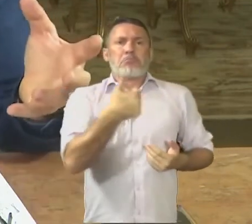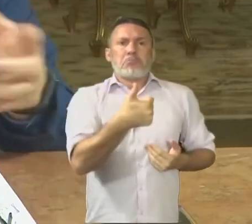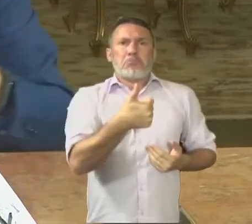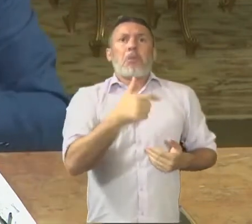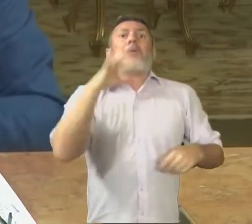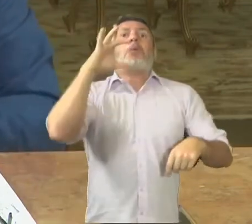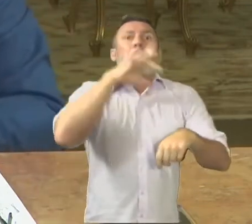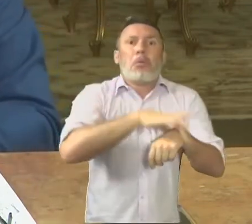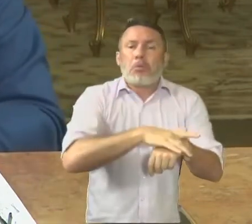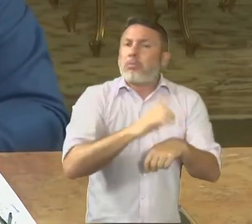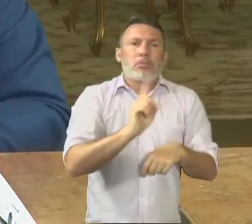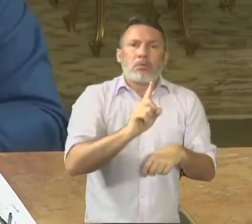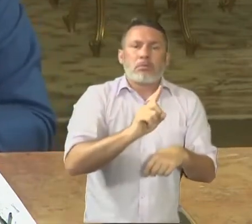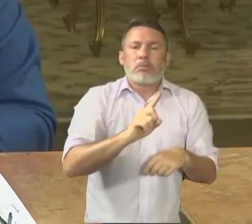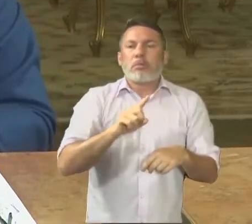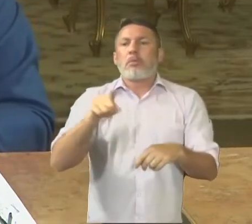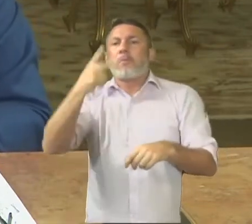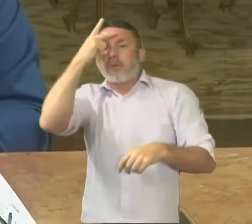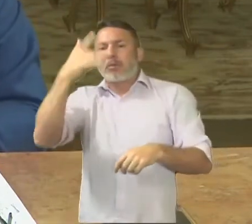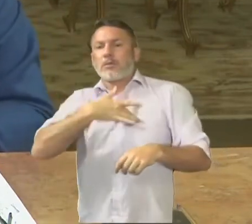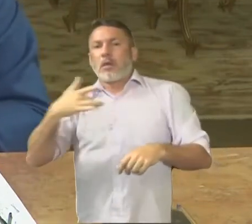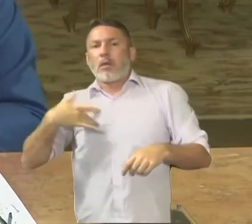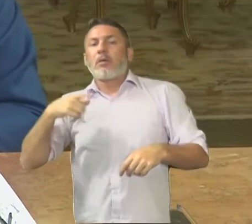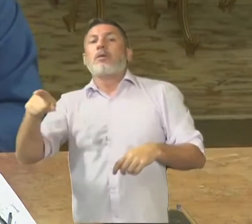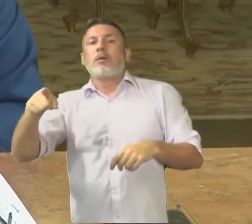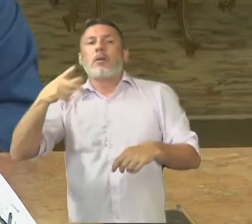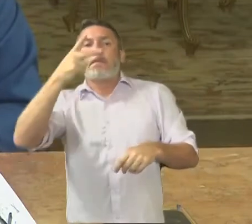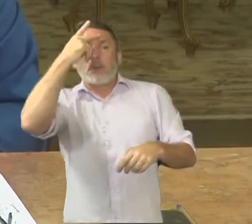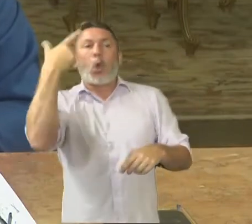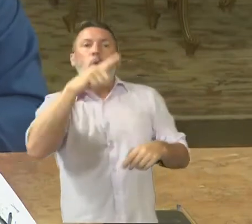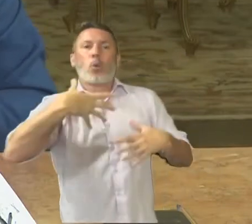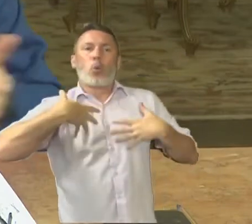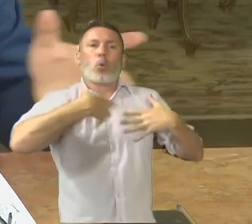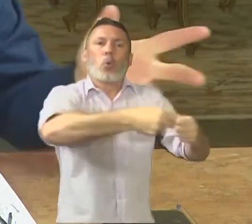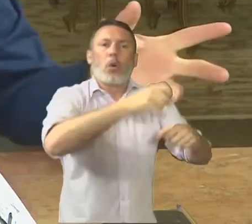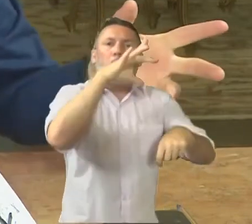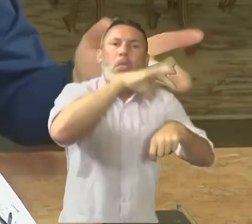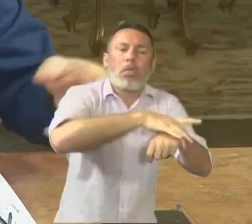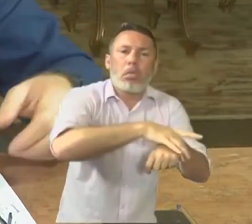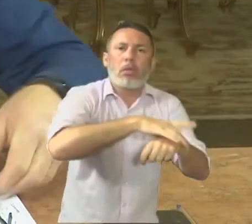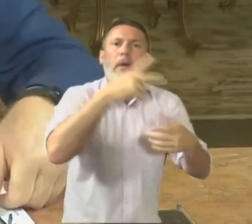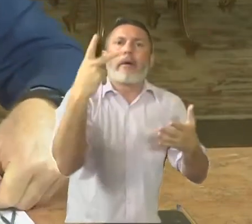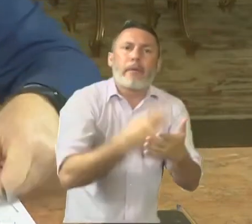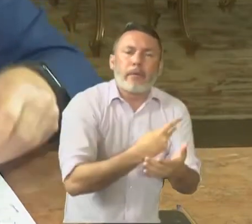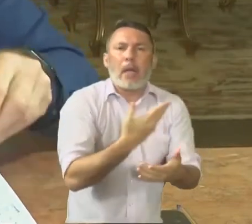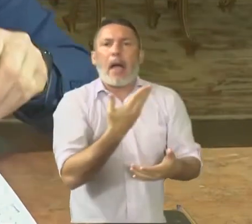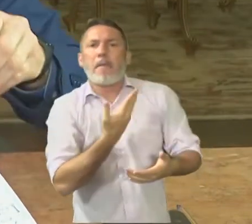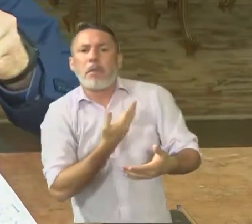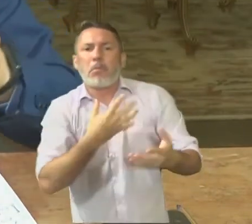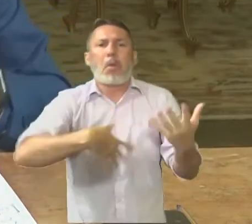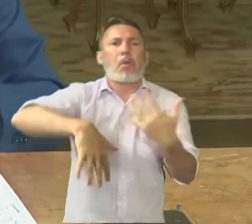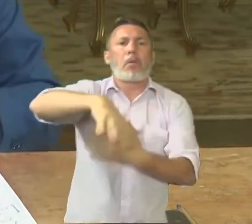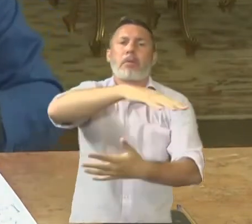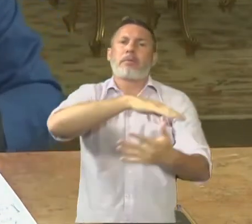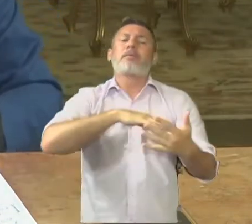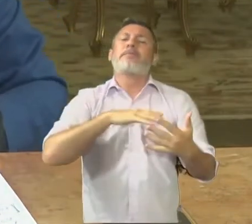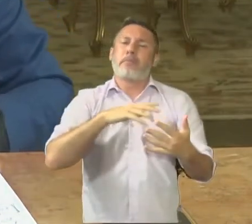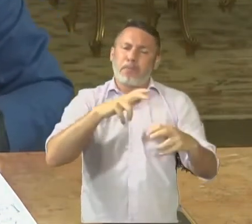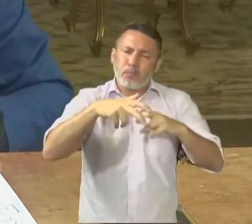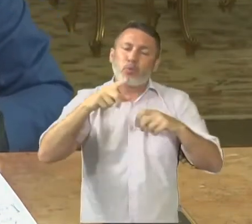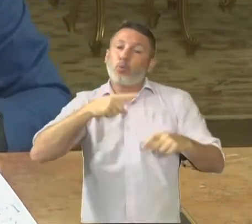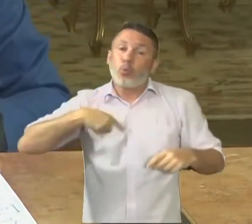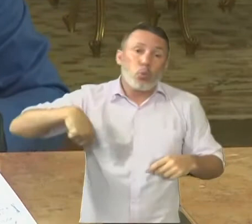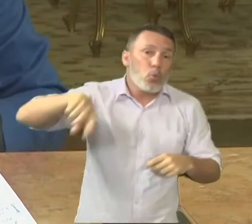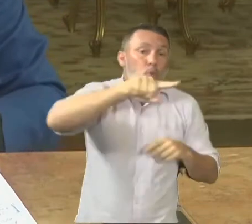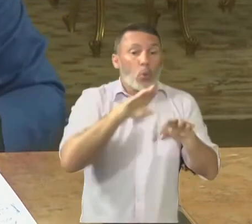passar para as pessoas de mais idade, da sua família e de seus amigos. Então, é preciso que continue havendo essa compreensão, porque